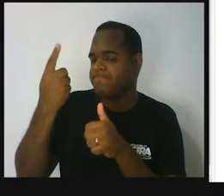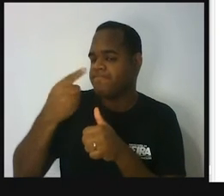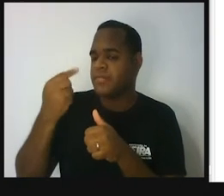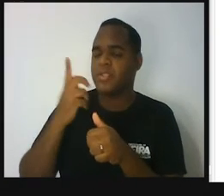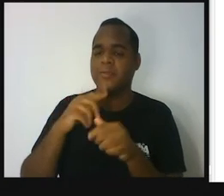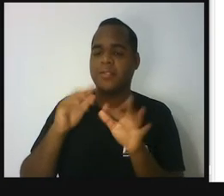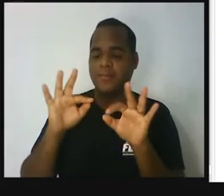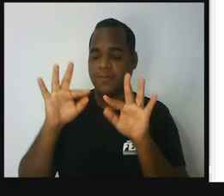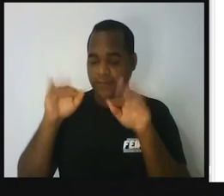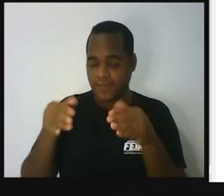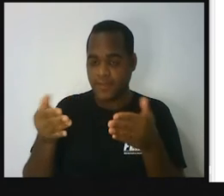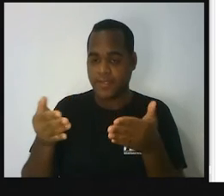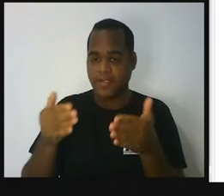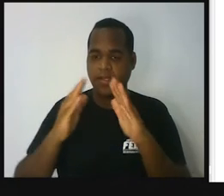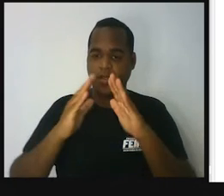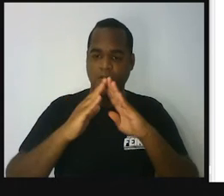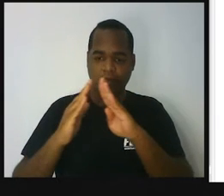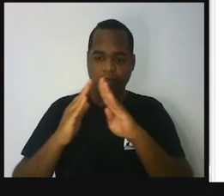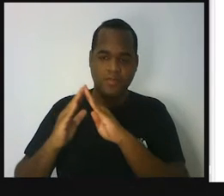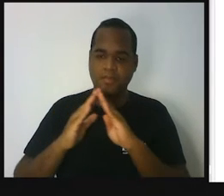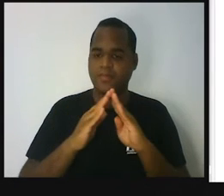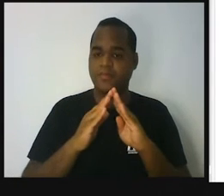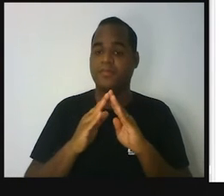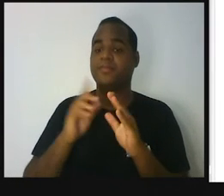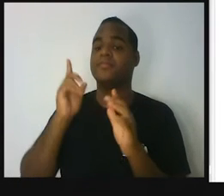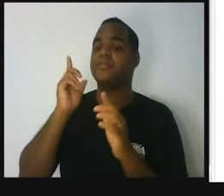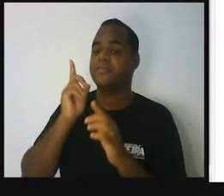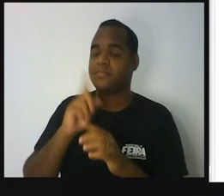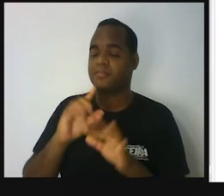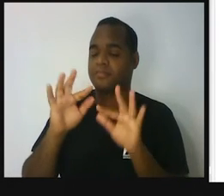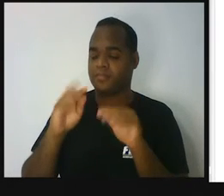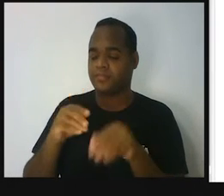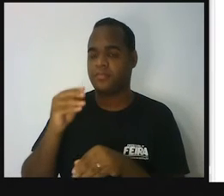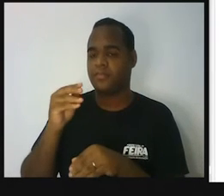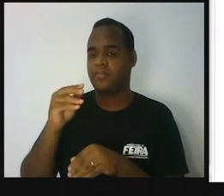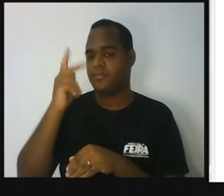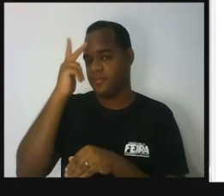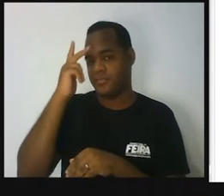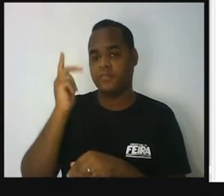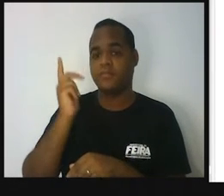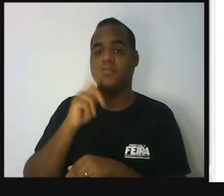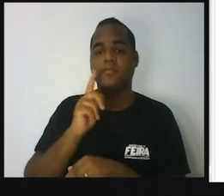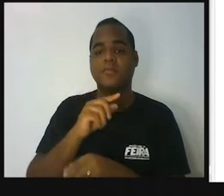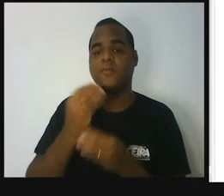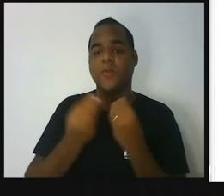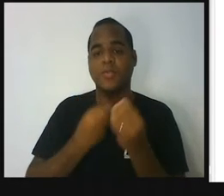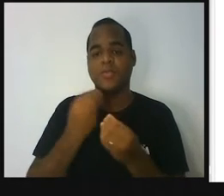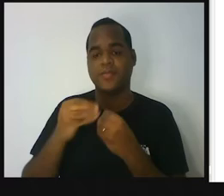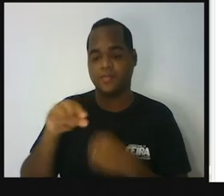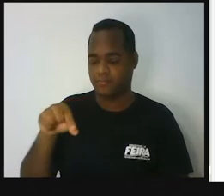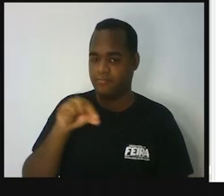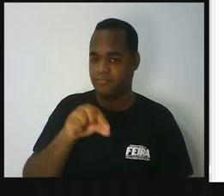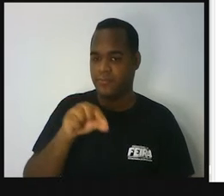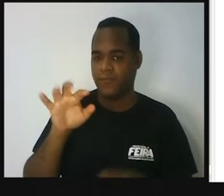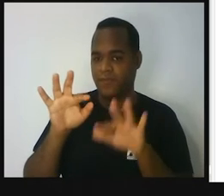fim. Vai ganhar a partida quem conseguir chegar com o seu pinuzinho aqui, ó. Certo?